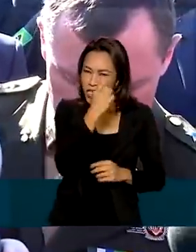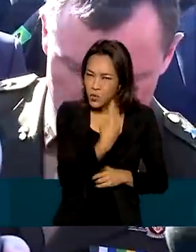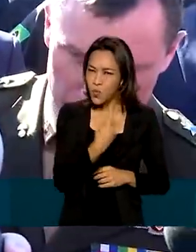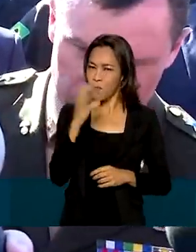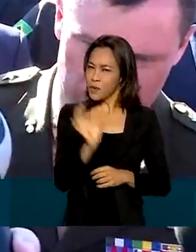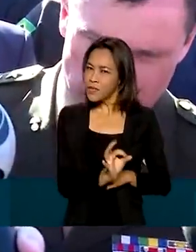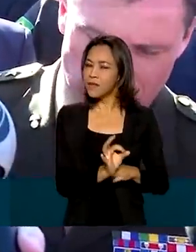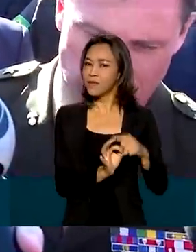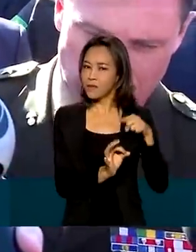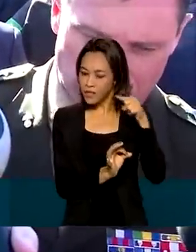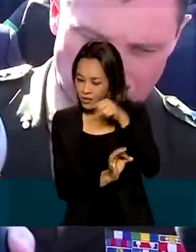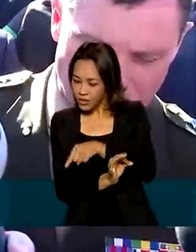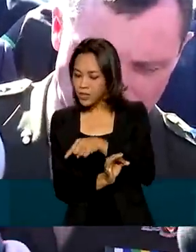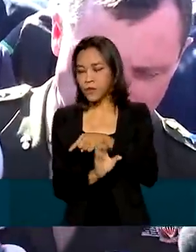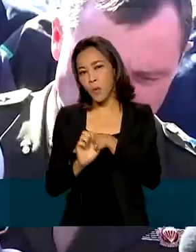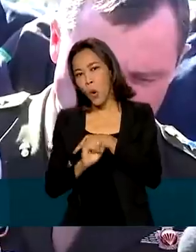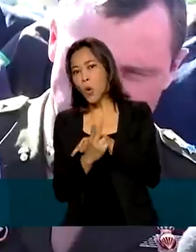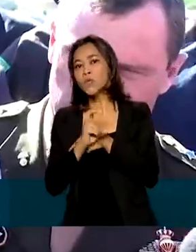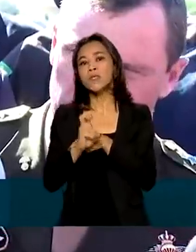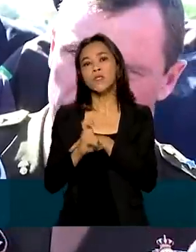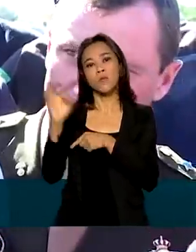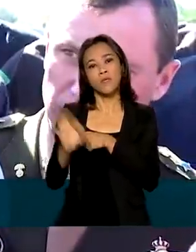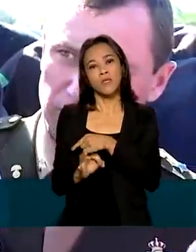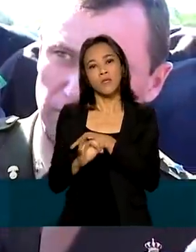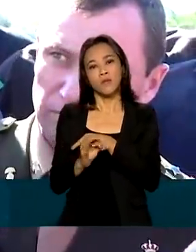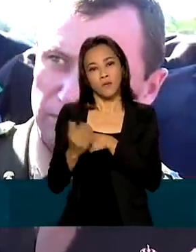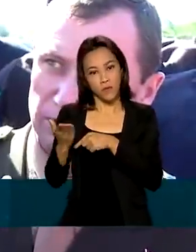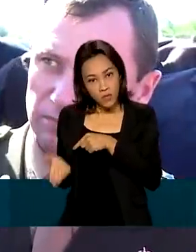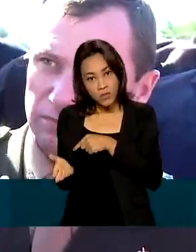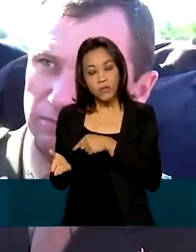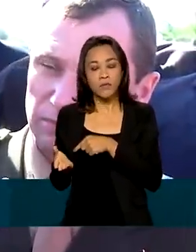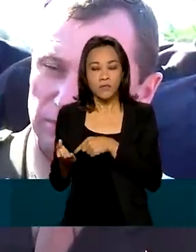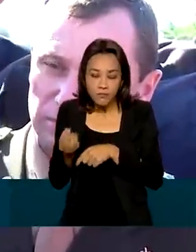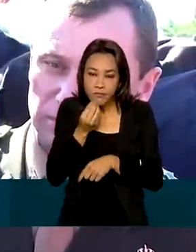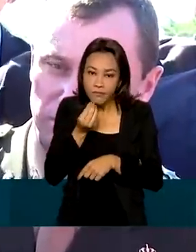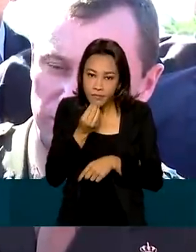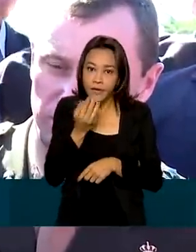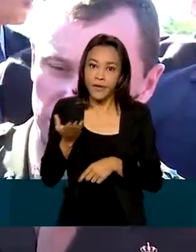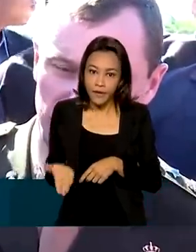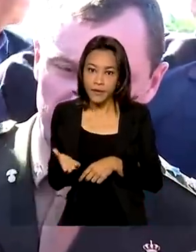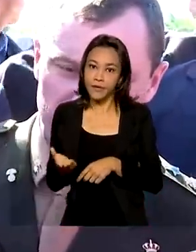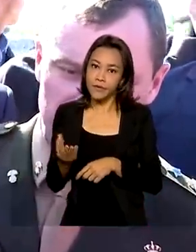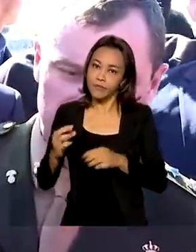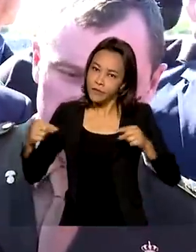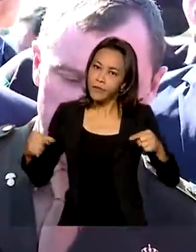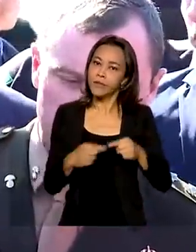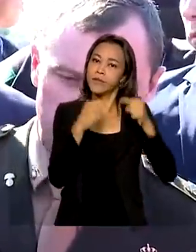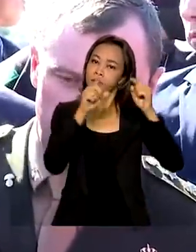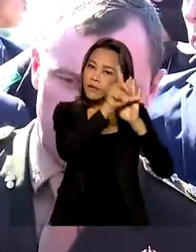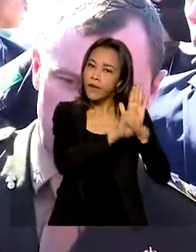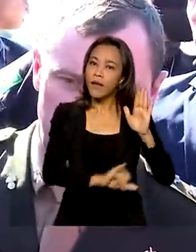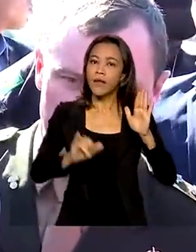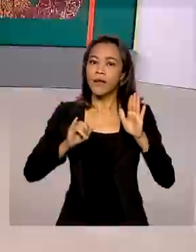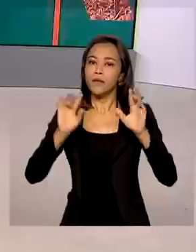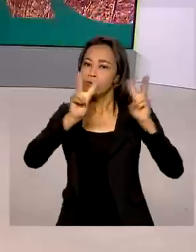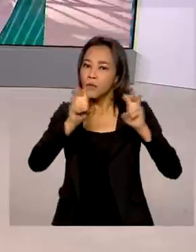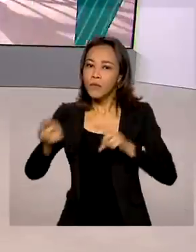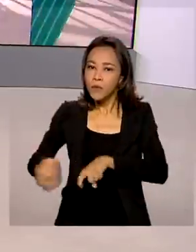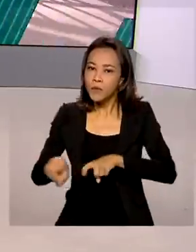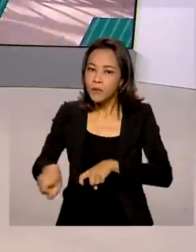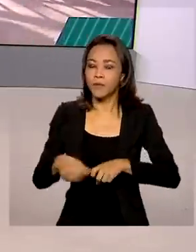disso, ou 5% disso, pudesse realmente entrar de forma legal no tocante de agricultura.